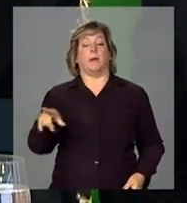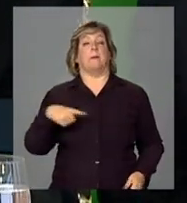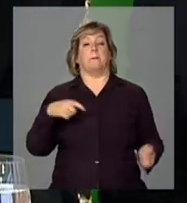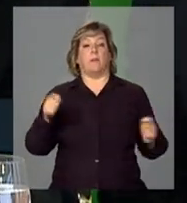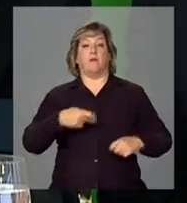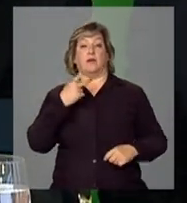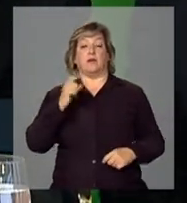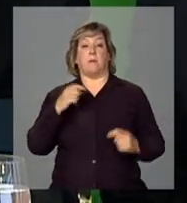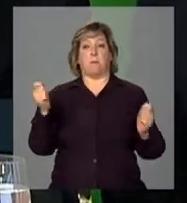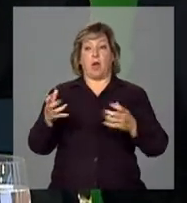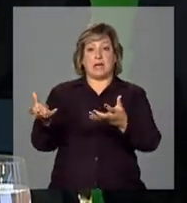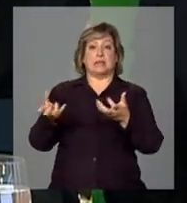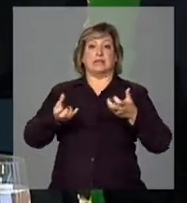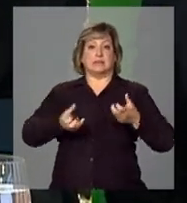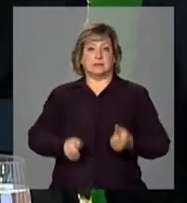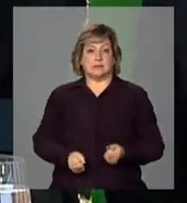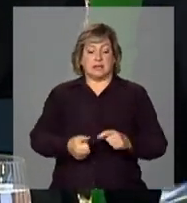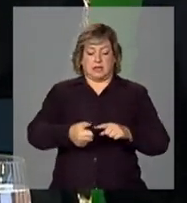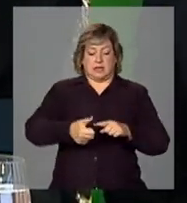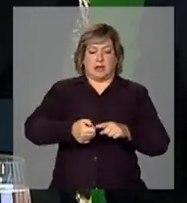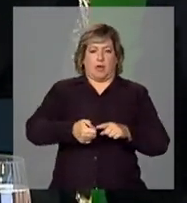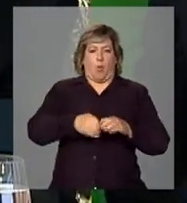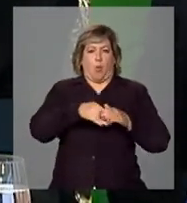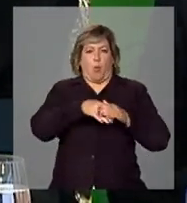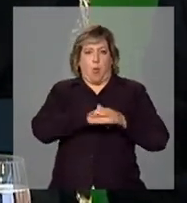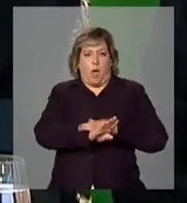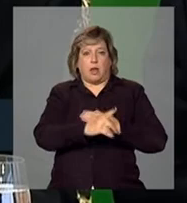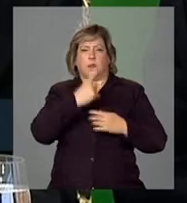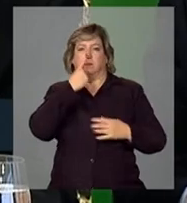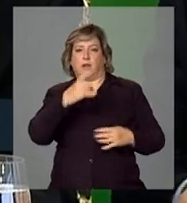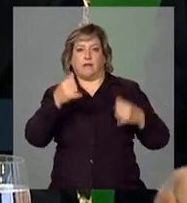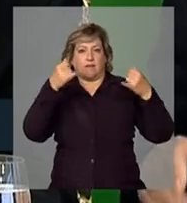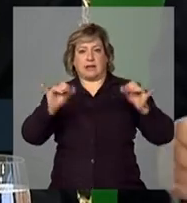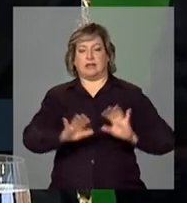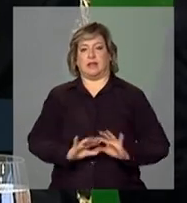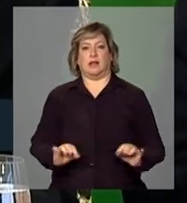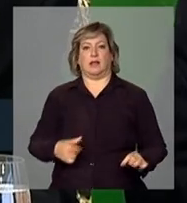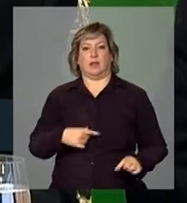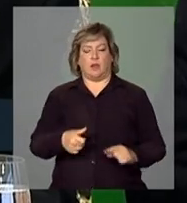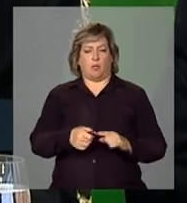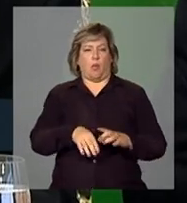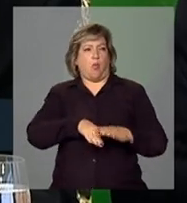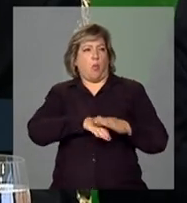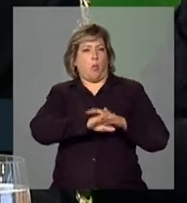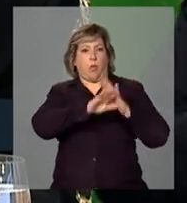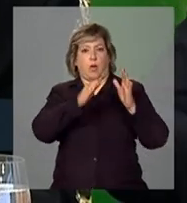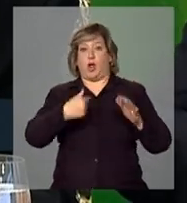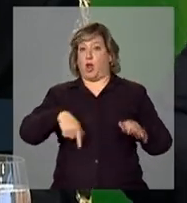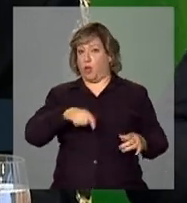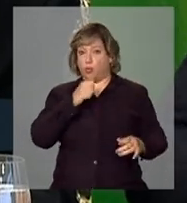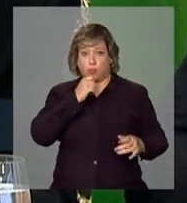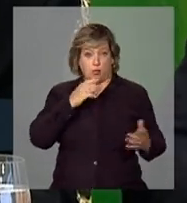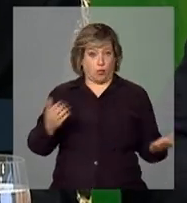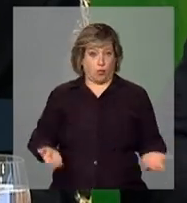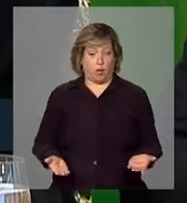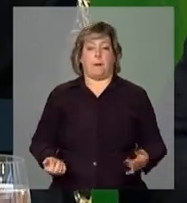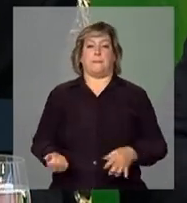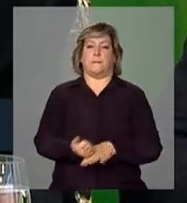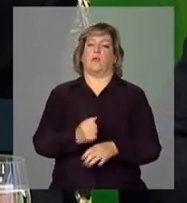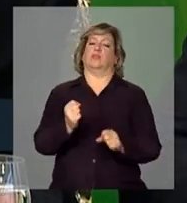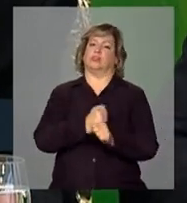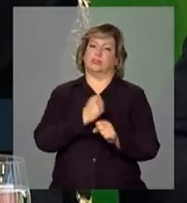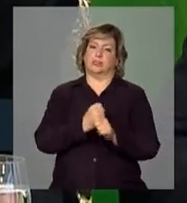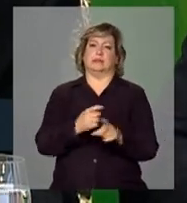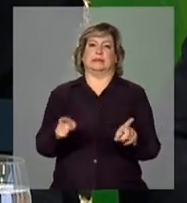capacidade de receber grãos, armazém a granel, que nós não temos hoje, melhorando,